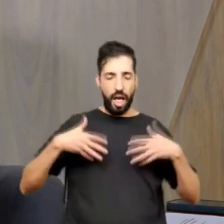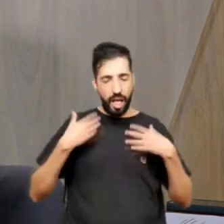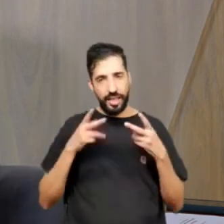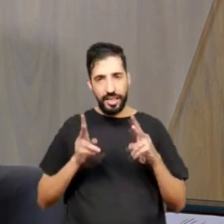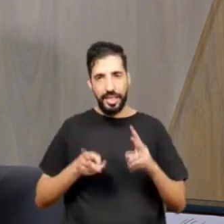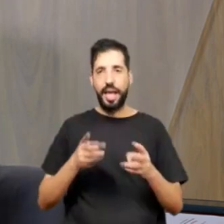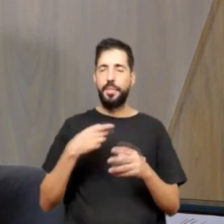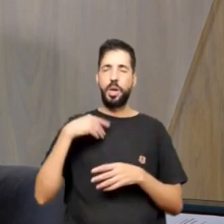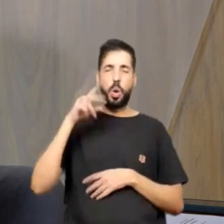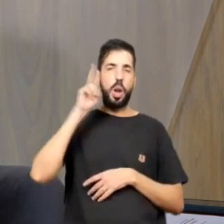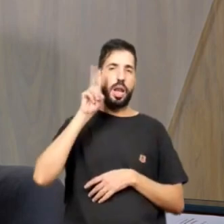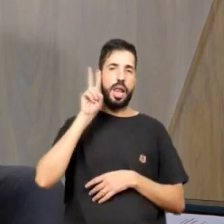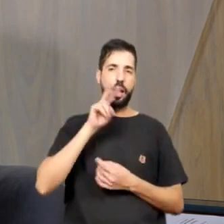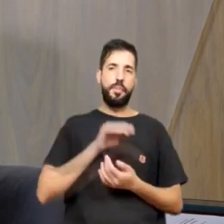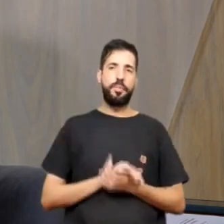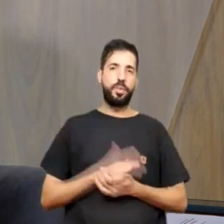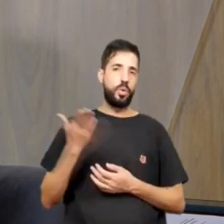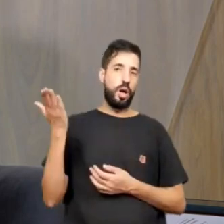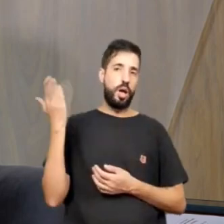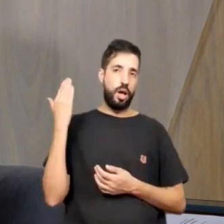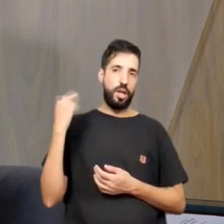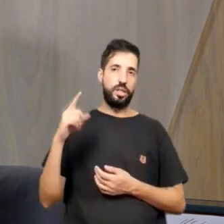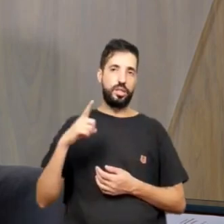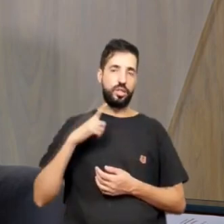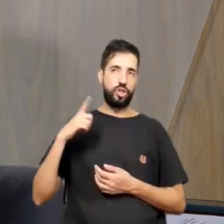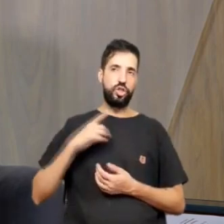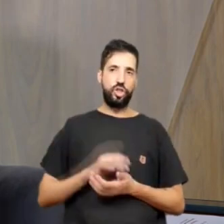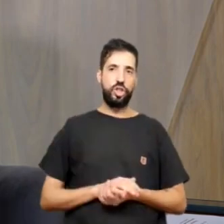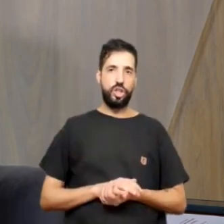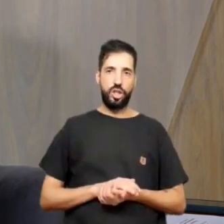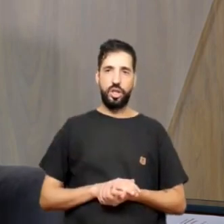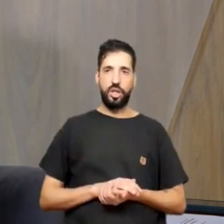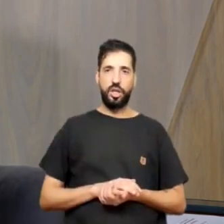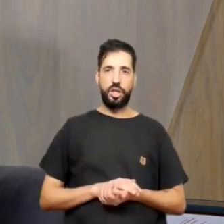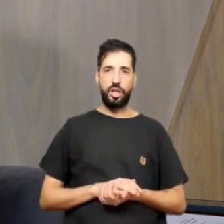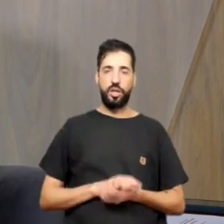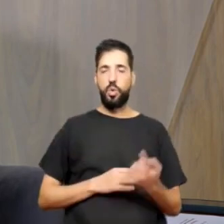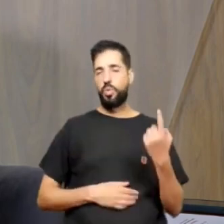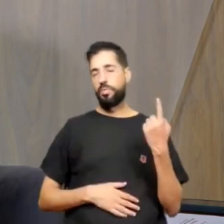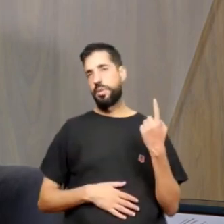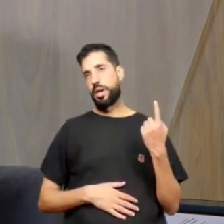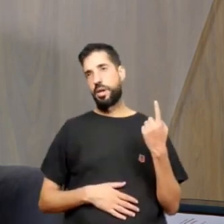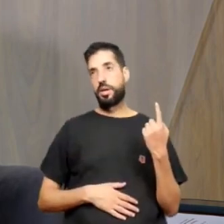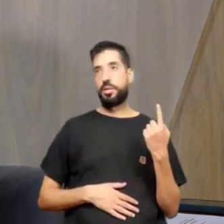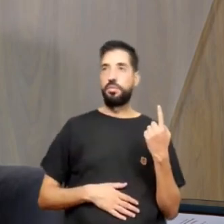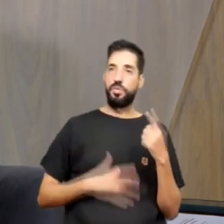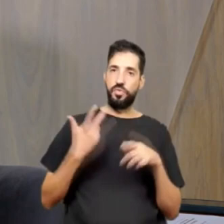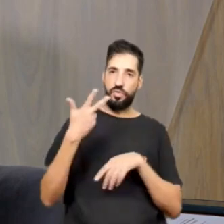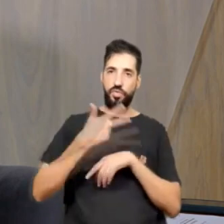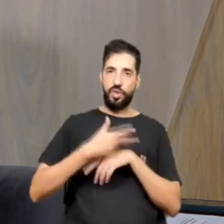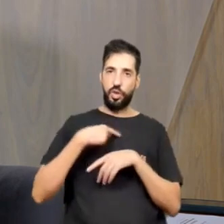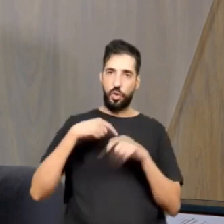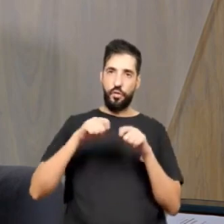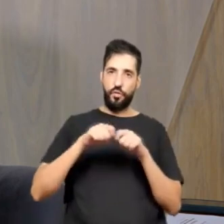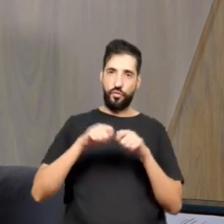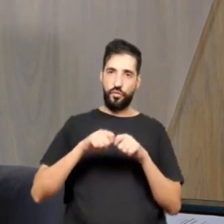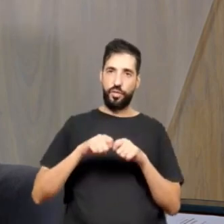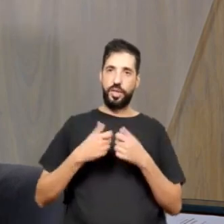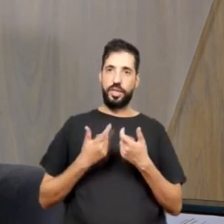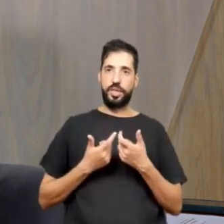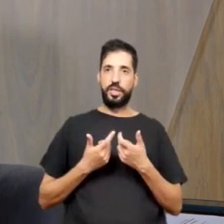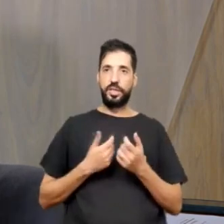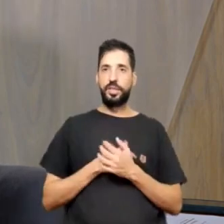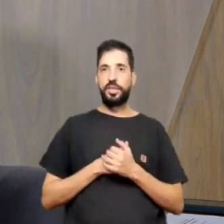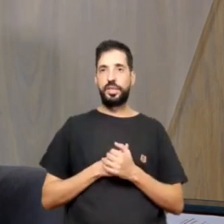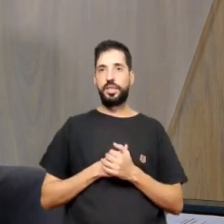eu estava, esses dias, um dos vídeos que eu fiz, que fiz o chamamento, Bolsonaro